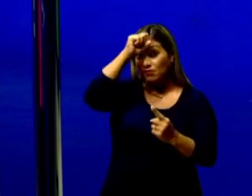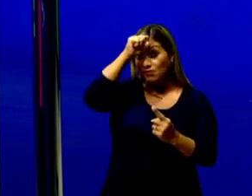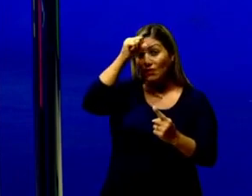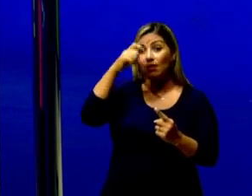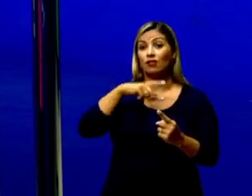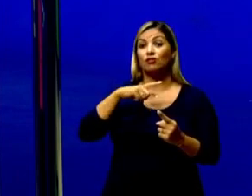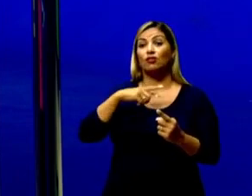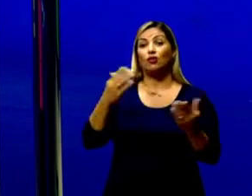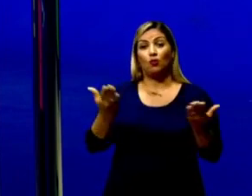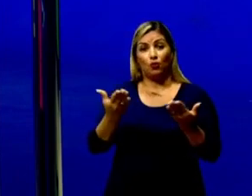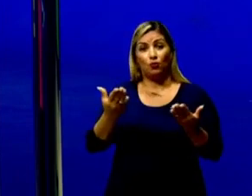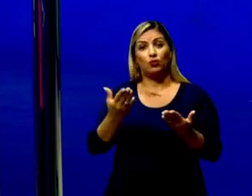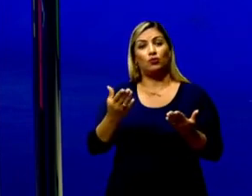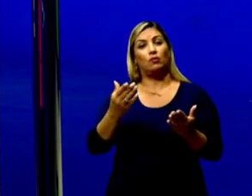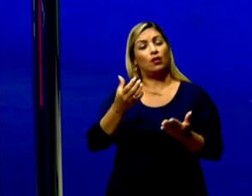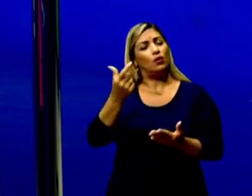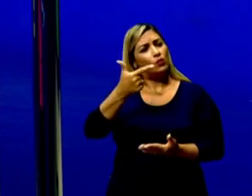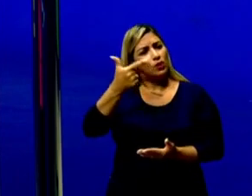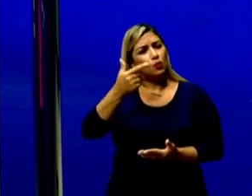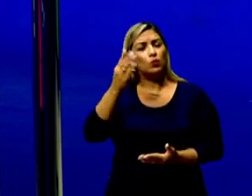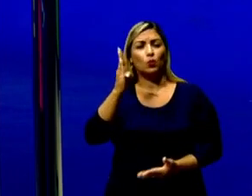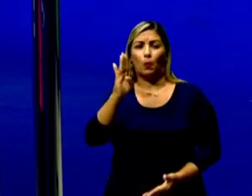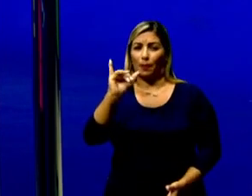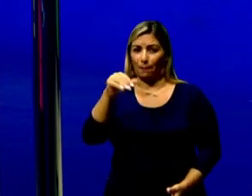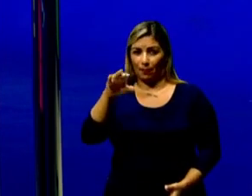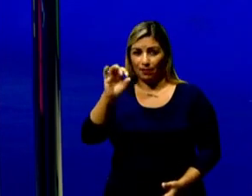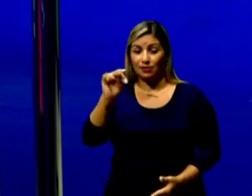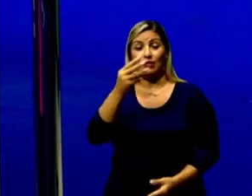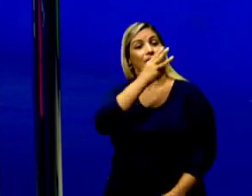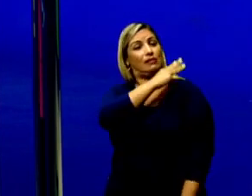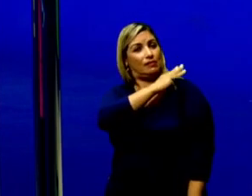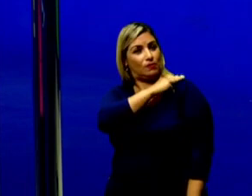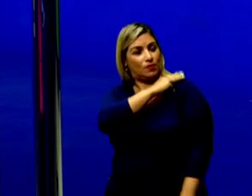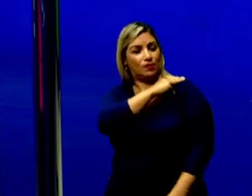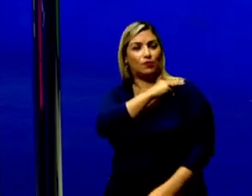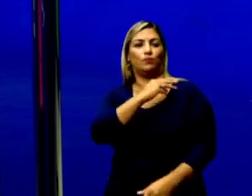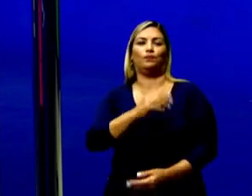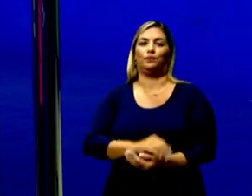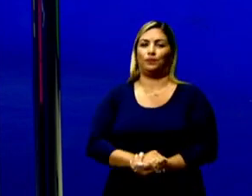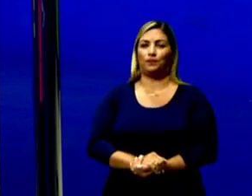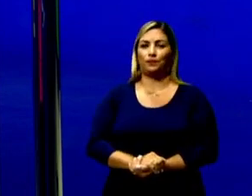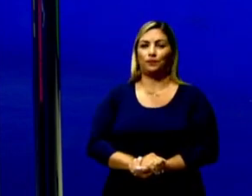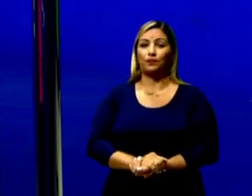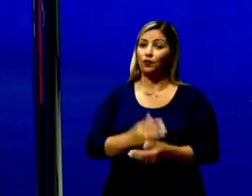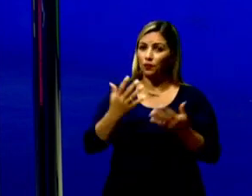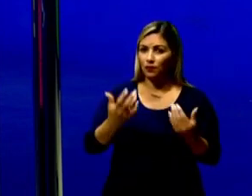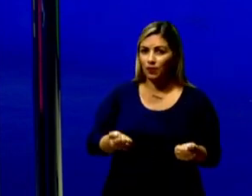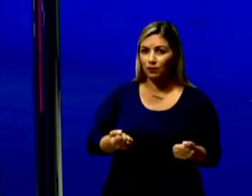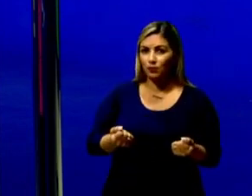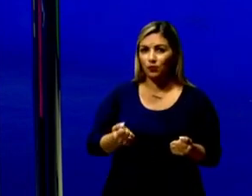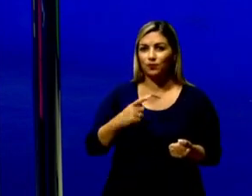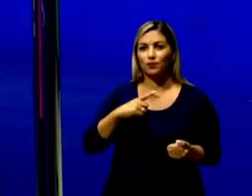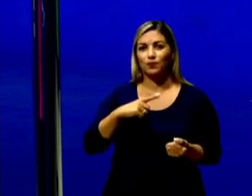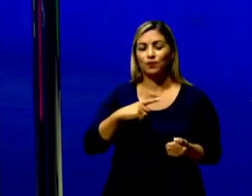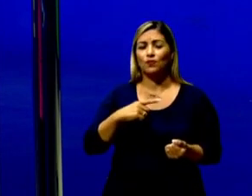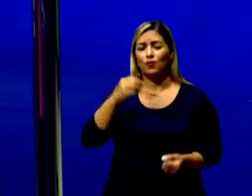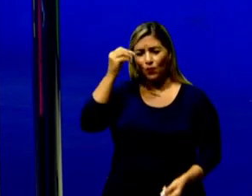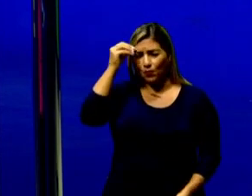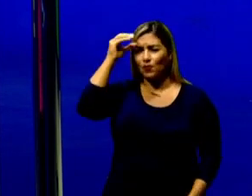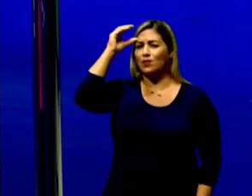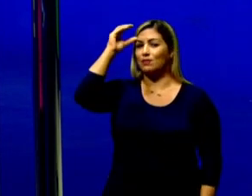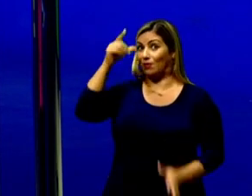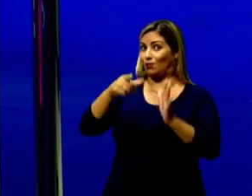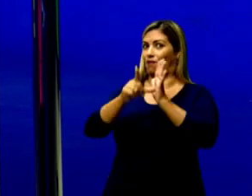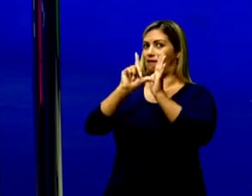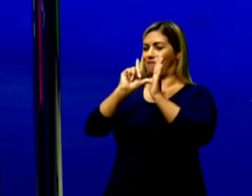para o segundo bimestre da terceira série do Ensino Médio. Então vamos lá. Ativando aí os seus conhecimentos